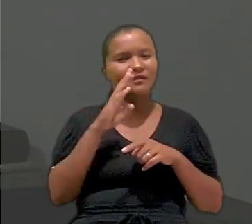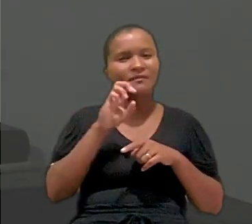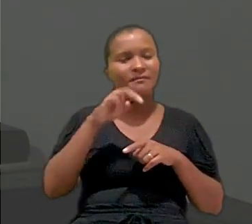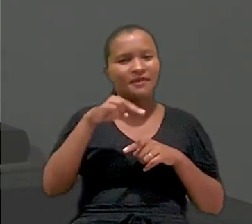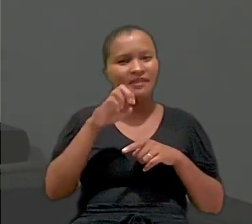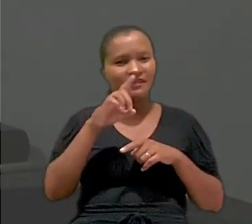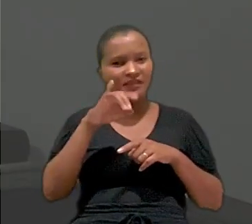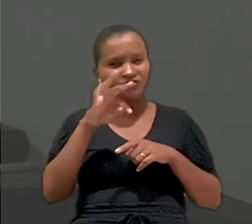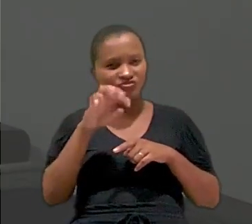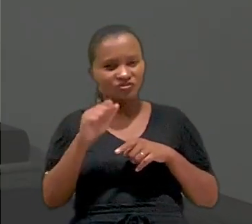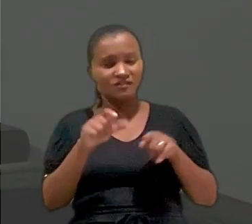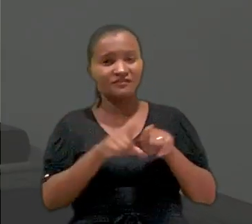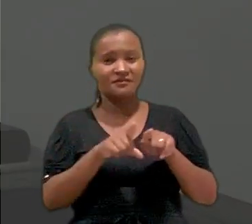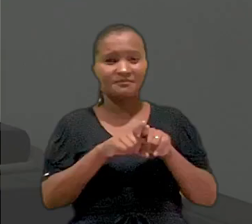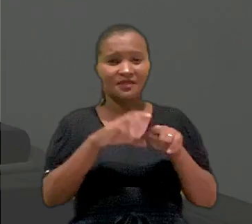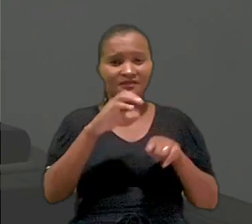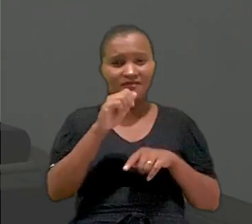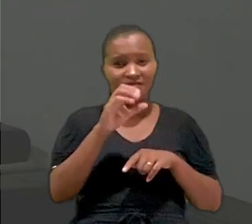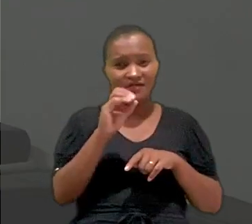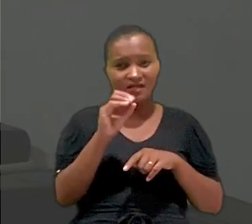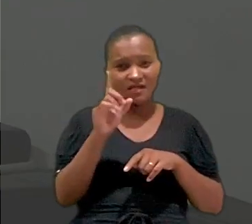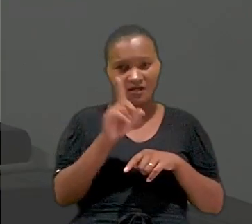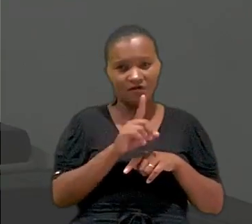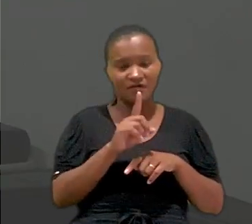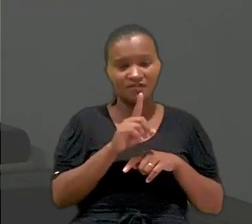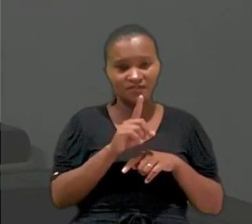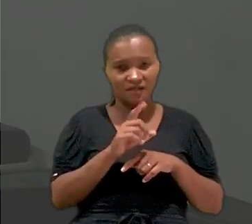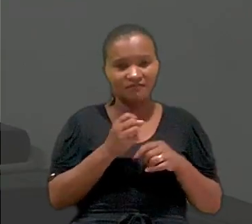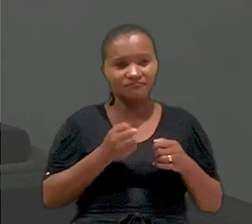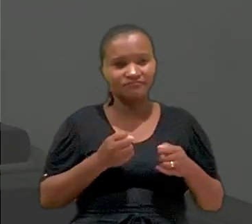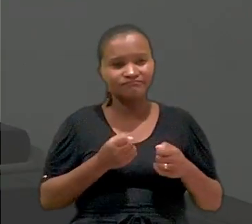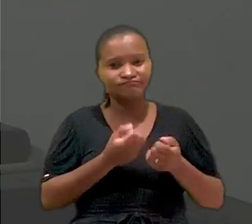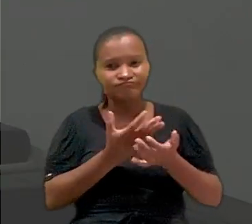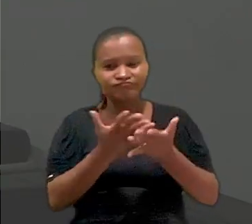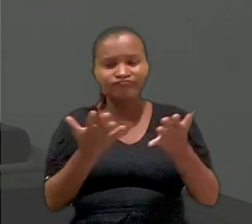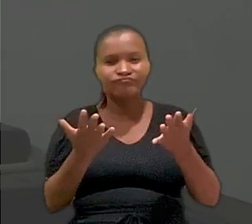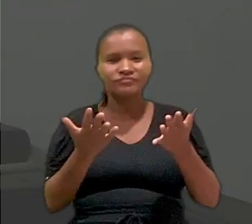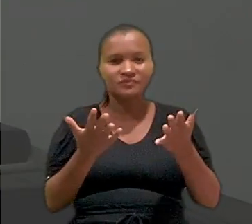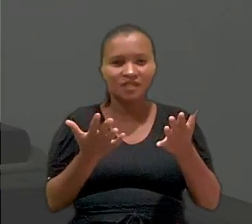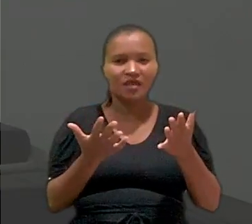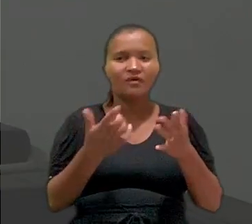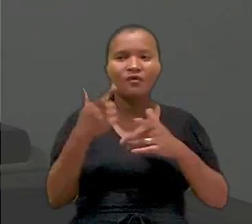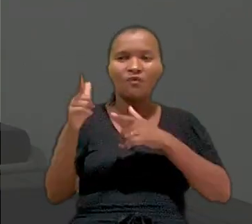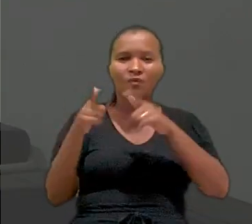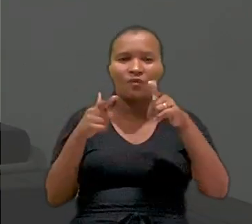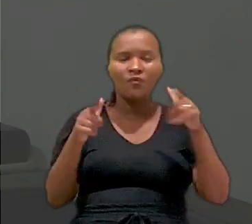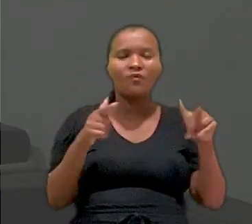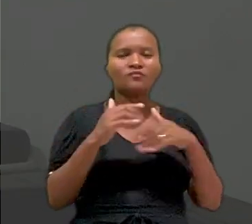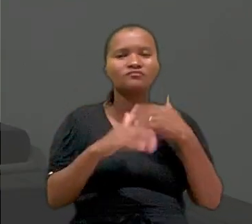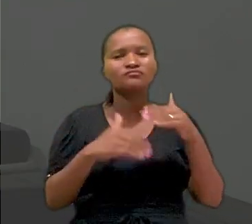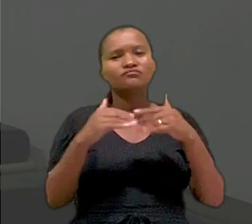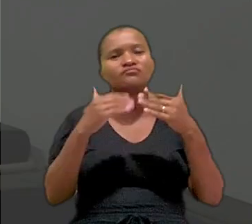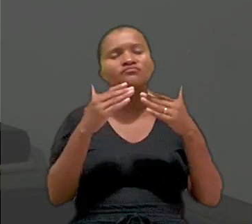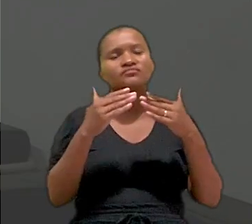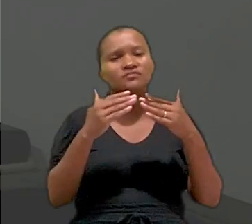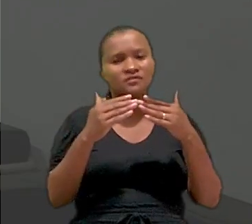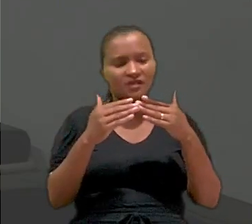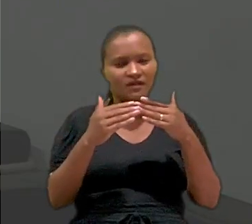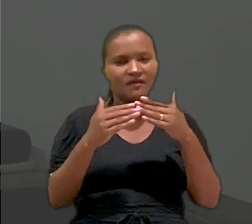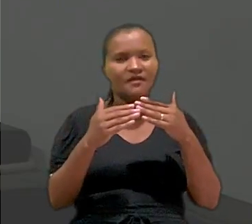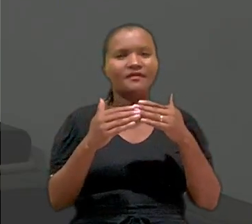Edmilson, do deputado Caó, frutifica em várias dimensões com diversos outros desenvolvimentos